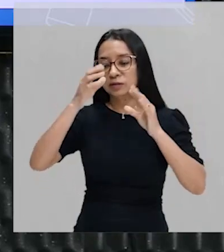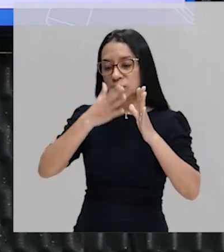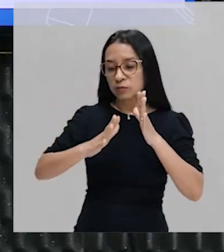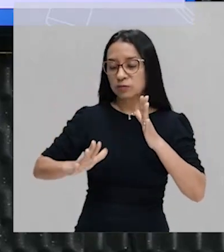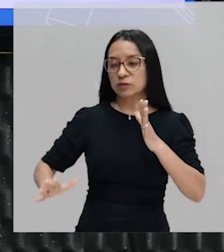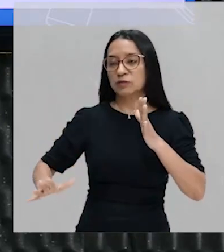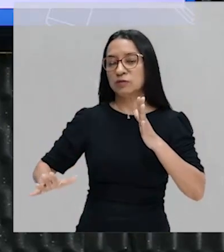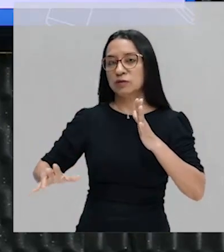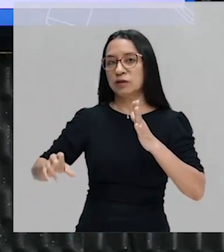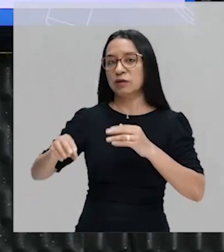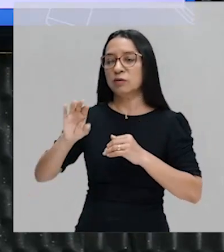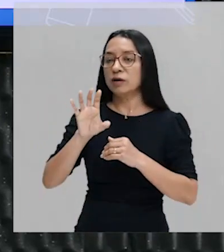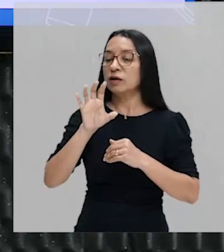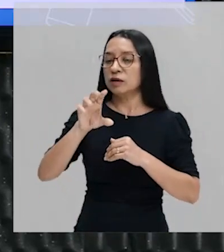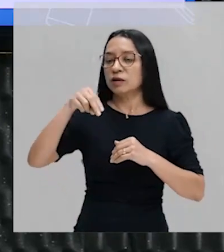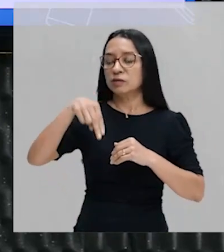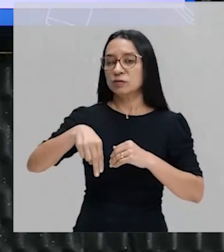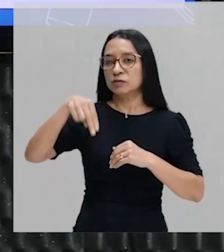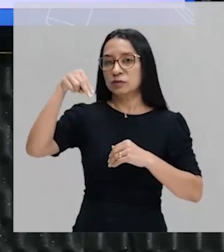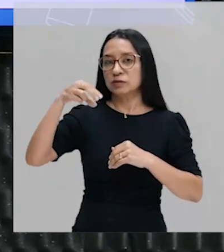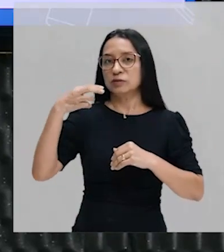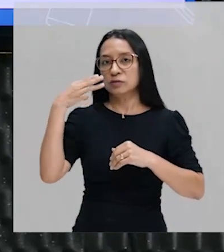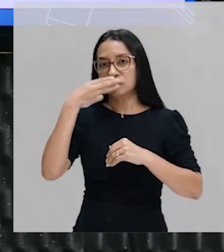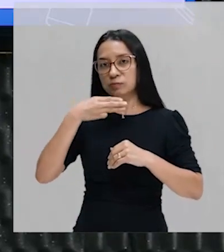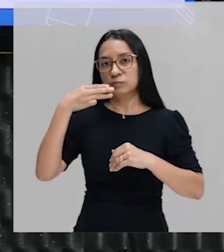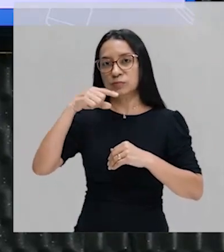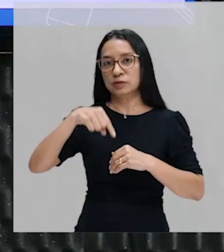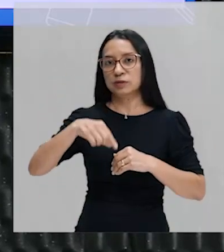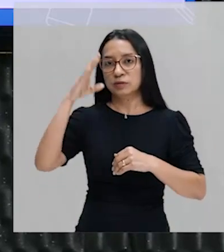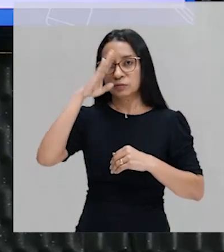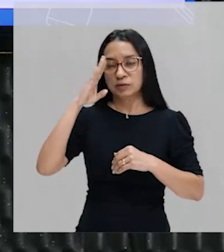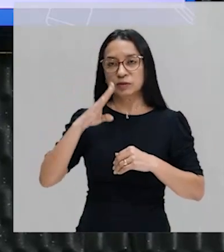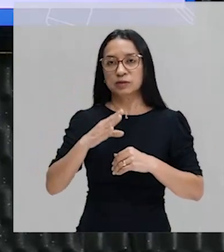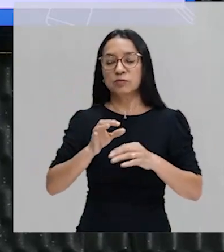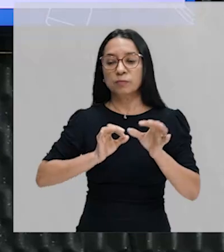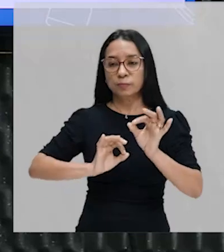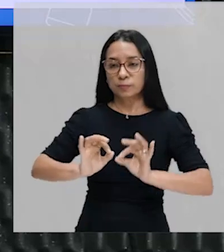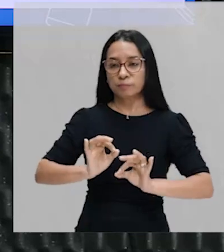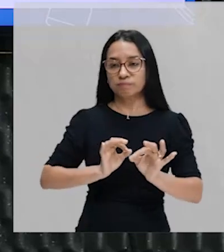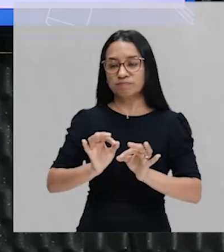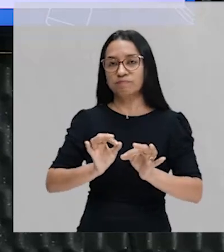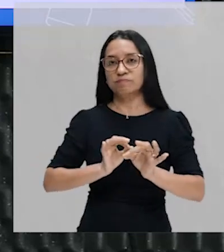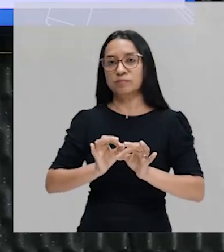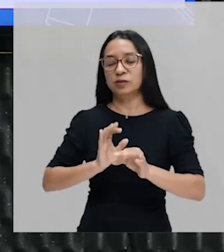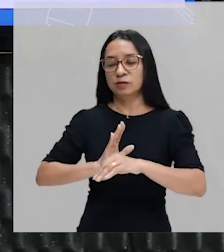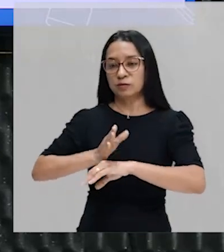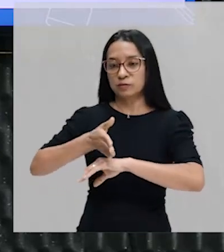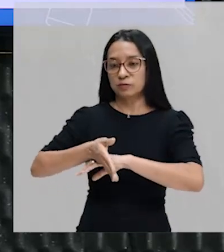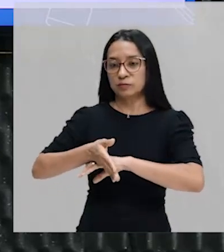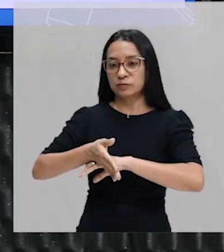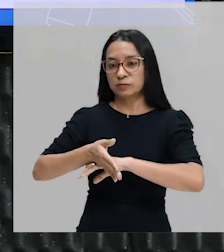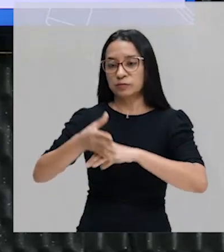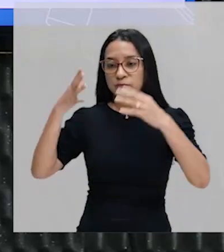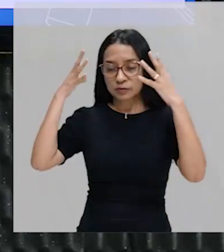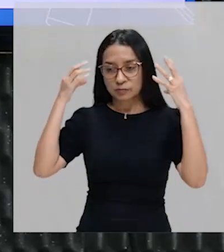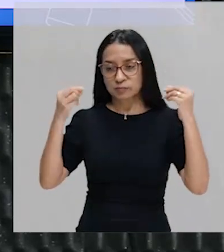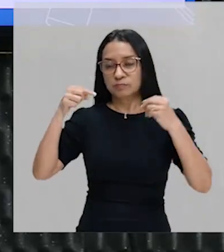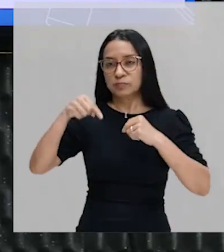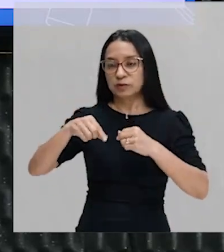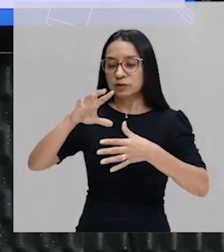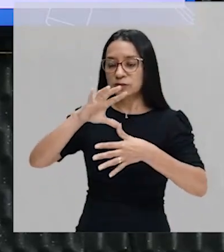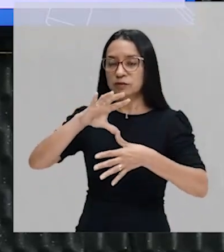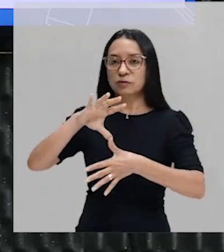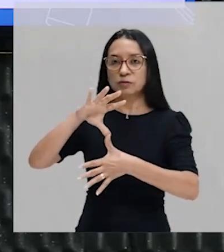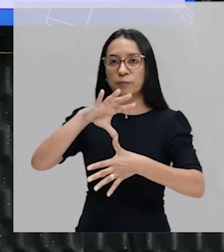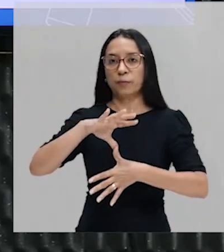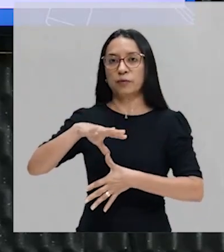nordestino açucareiro do Brasil. Elas vão organizar a invasão holandesa aqui na América